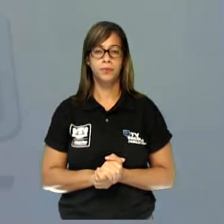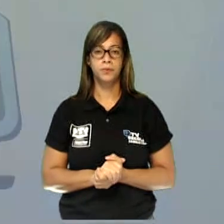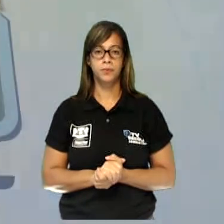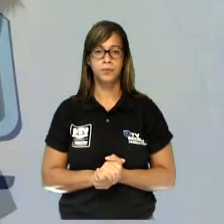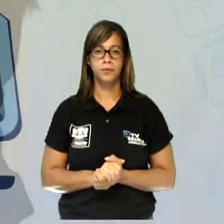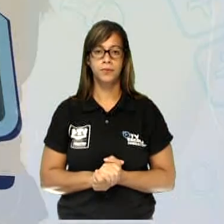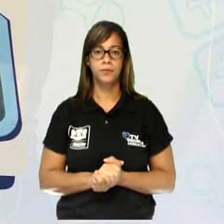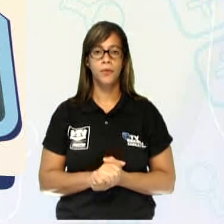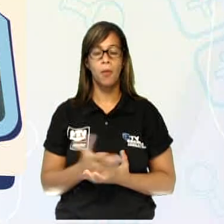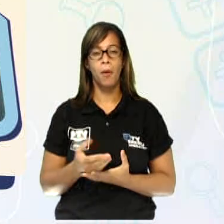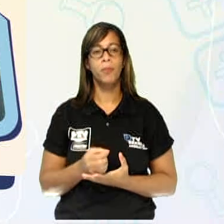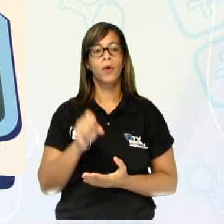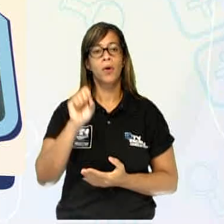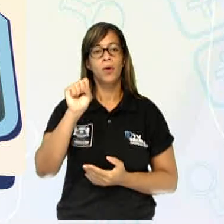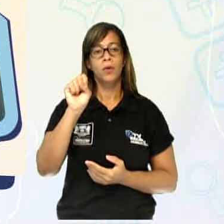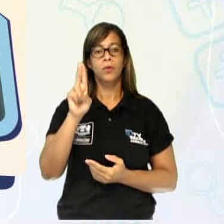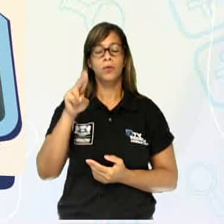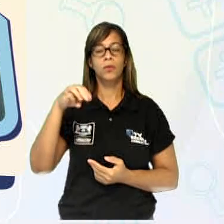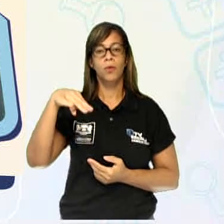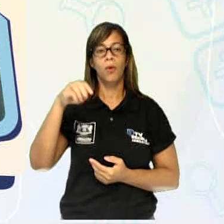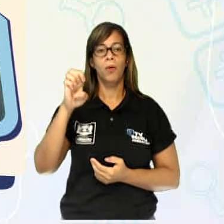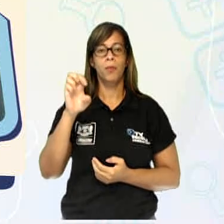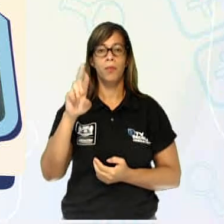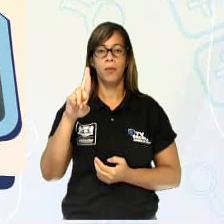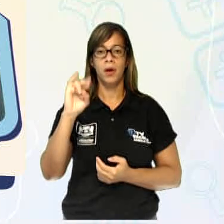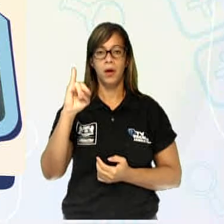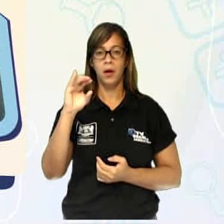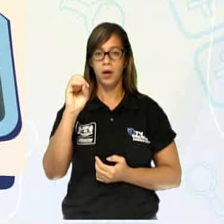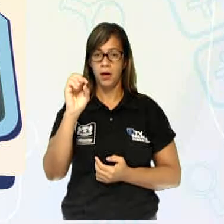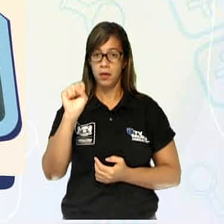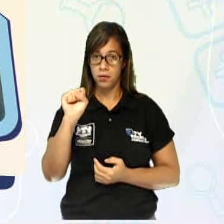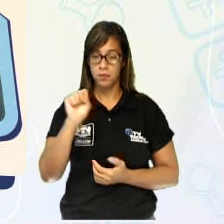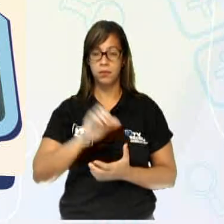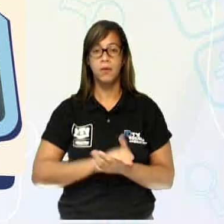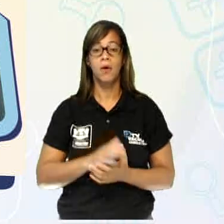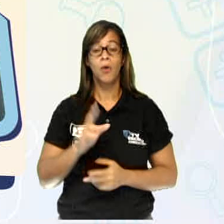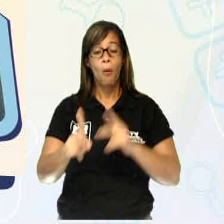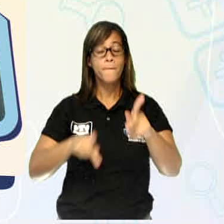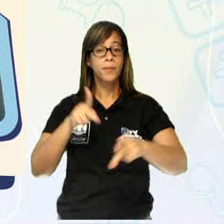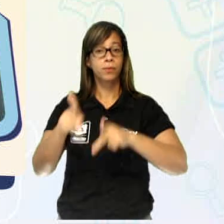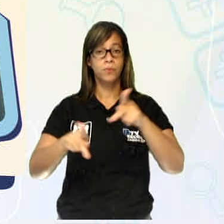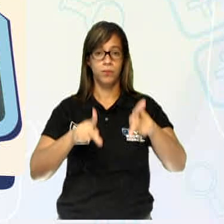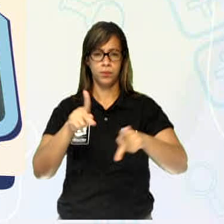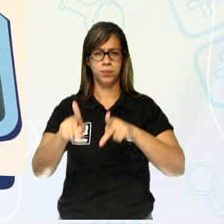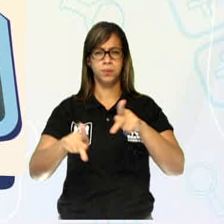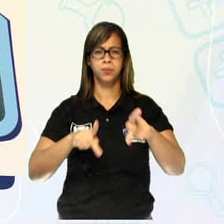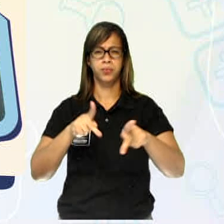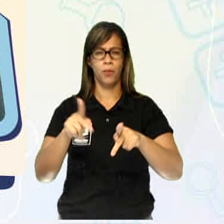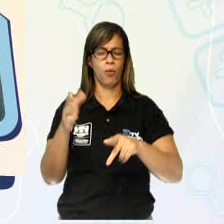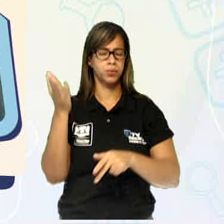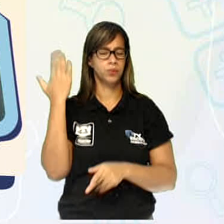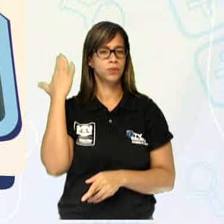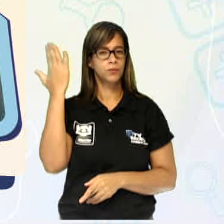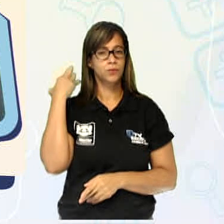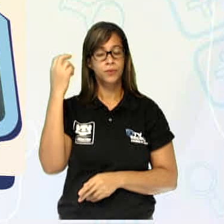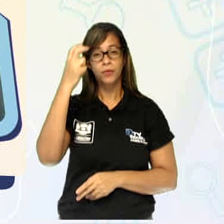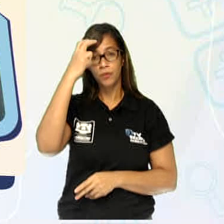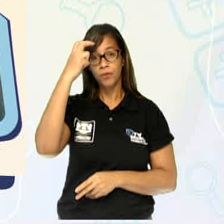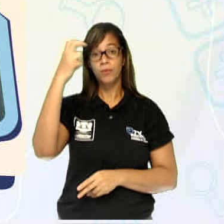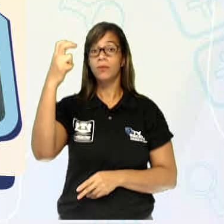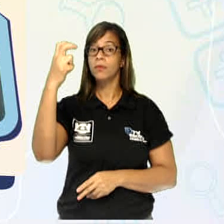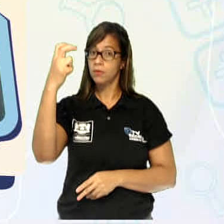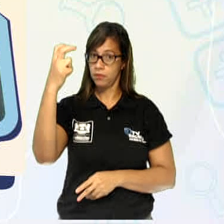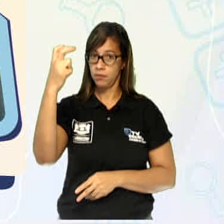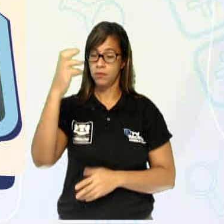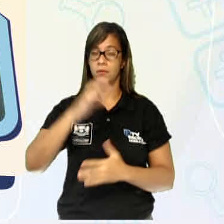Bom, os sumérios eram um povo antigo, muito inteligente. A eles foram